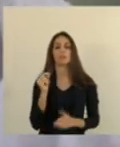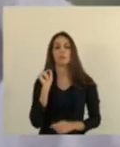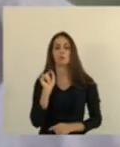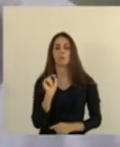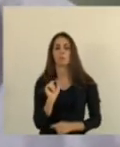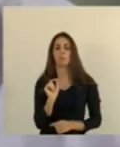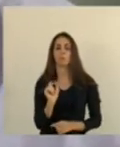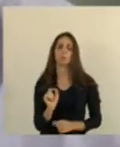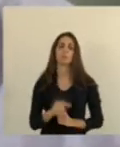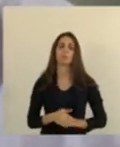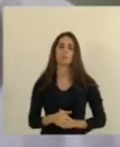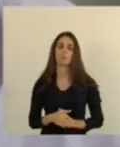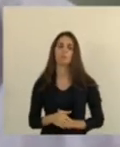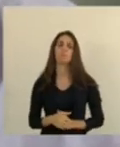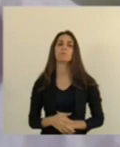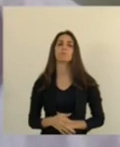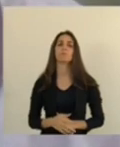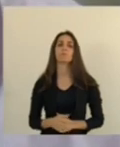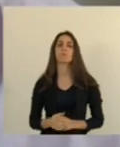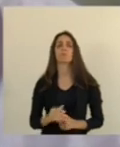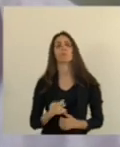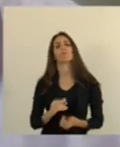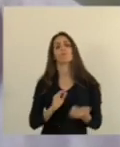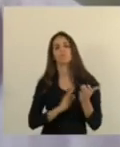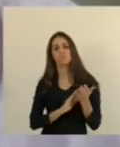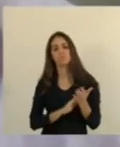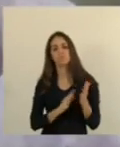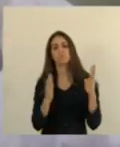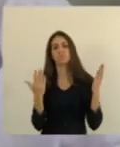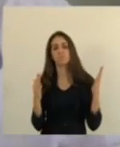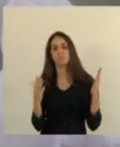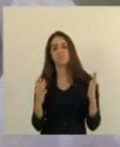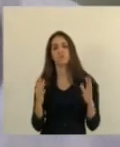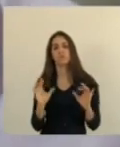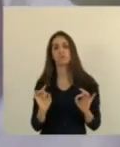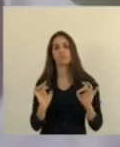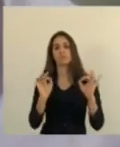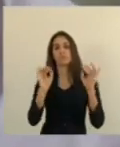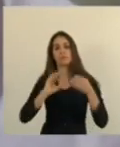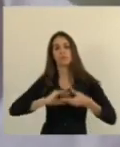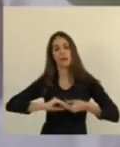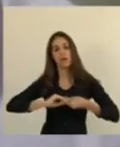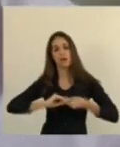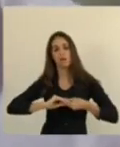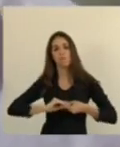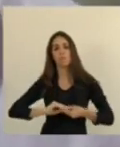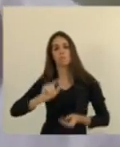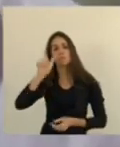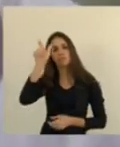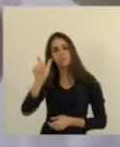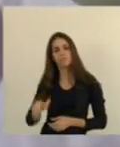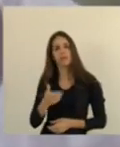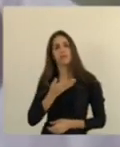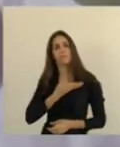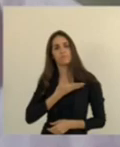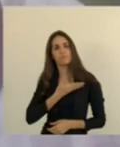fazer uma saudação especial ao nosso amigo,